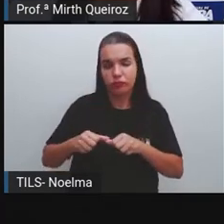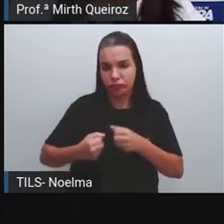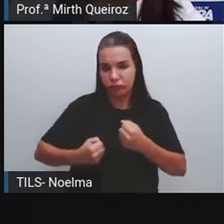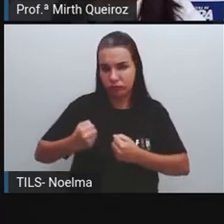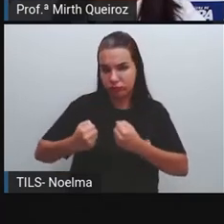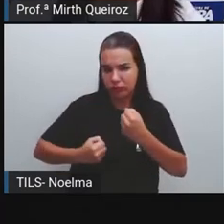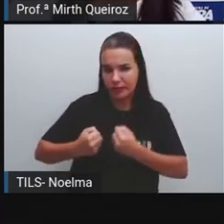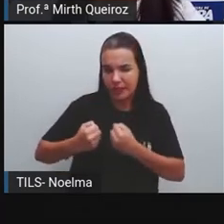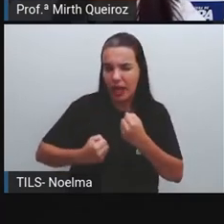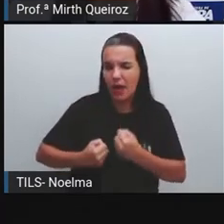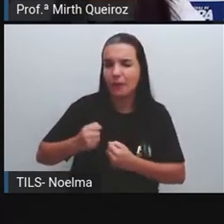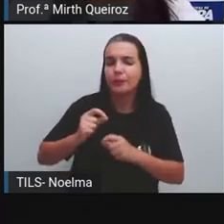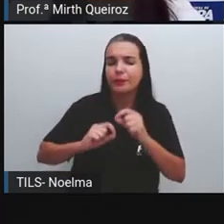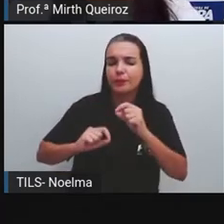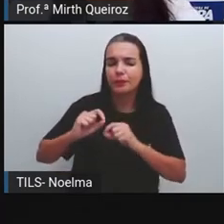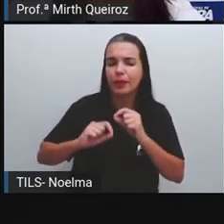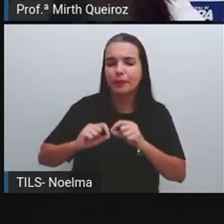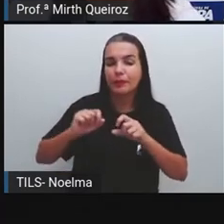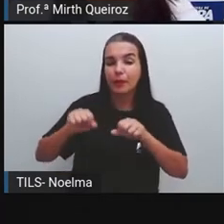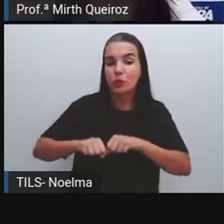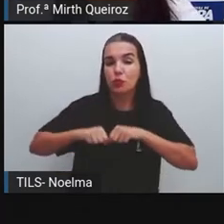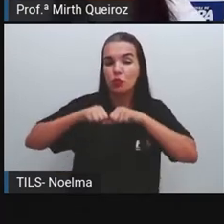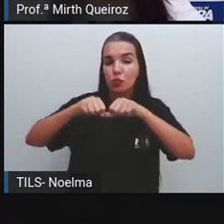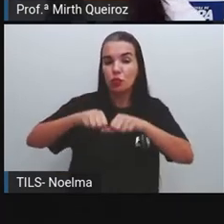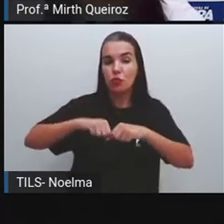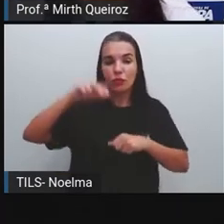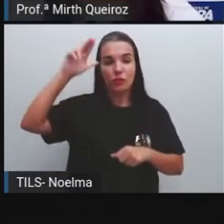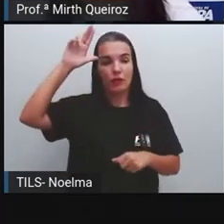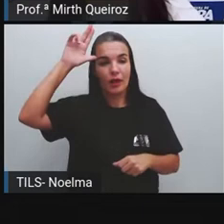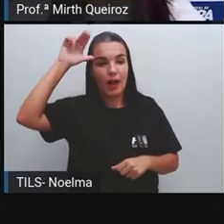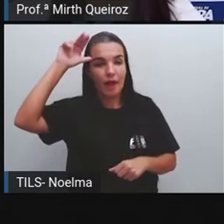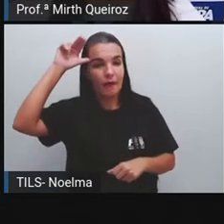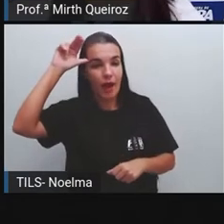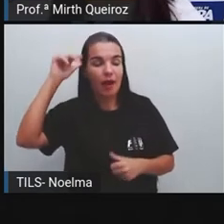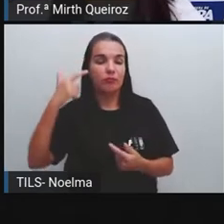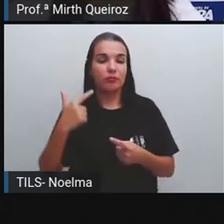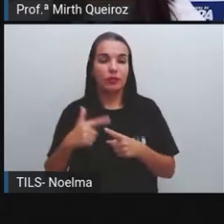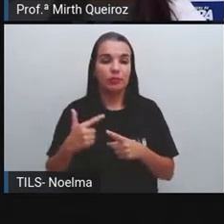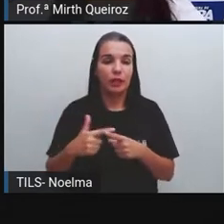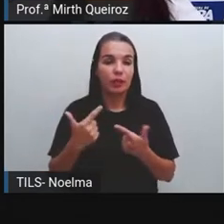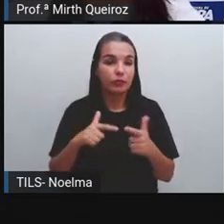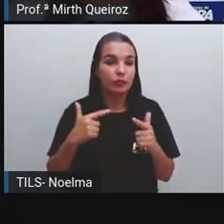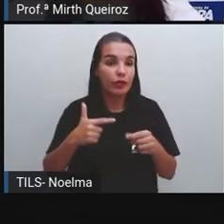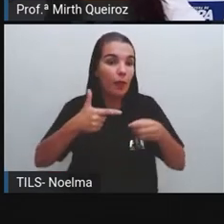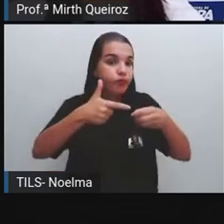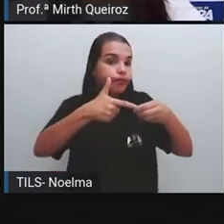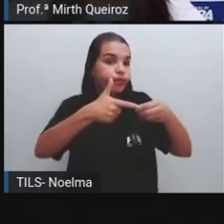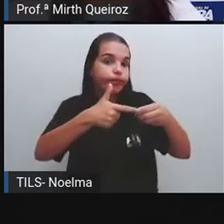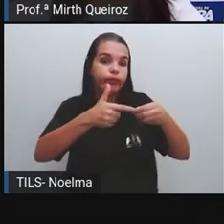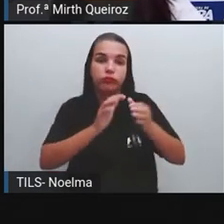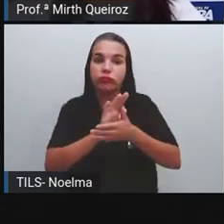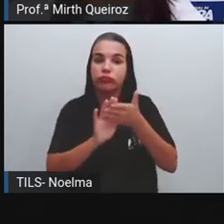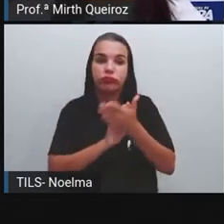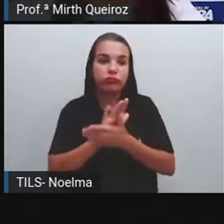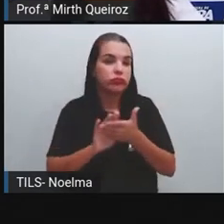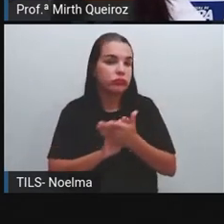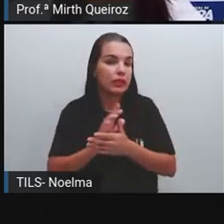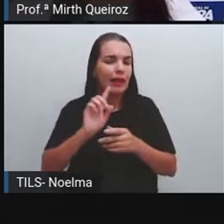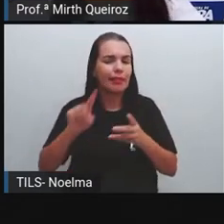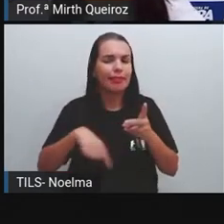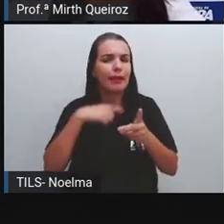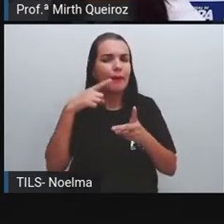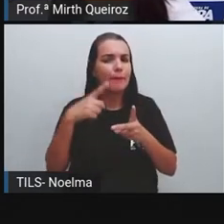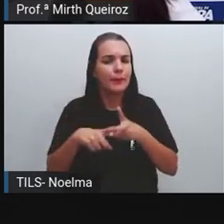os outros transportes, como aconteceu também quando houve a invenção do transporte a